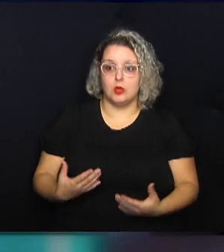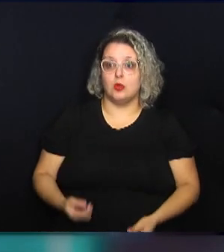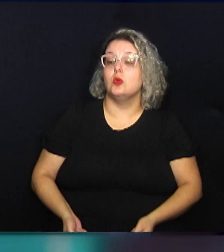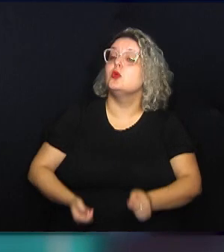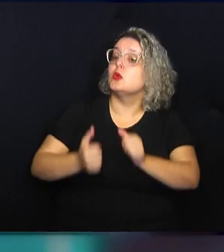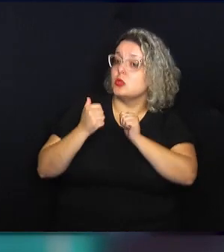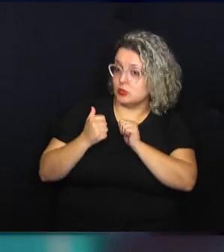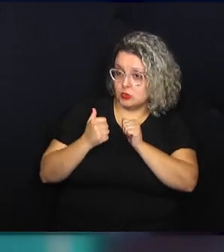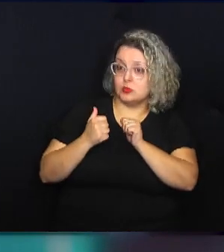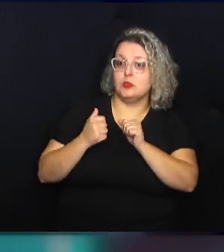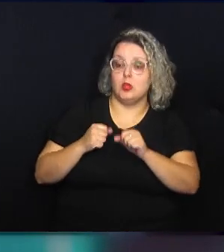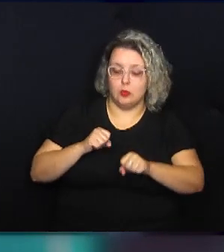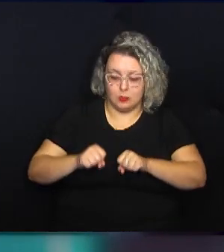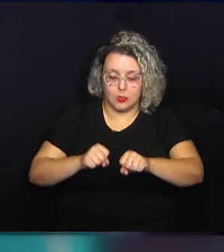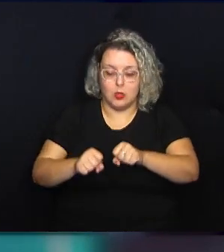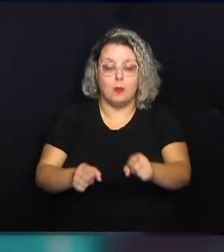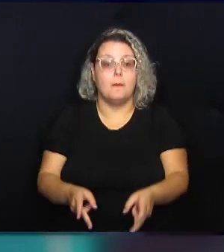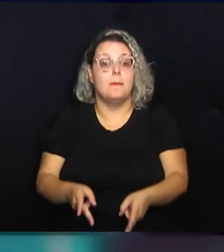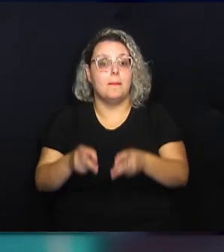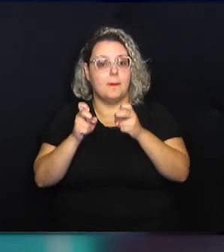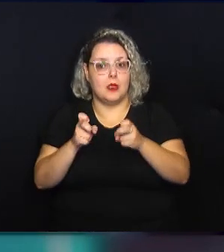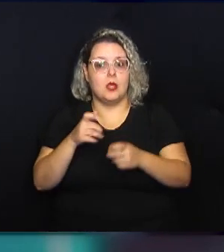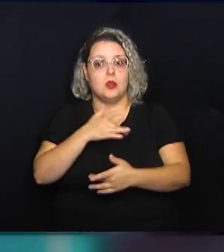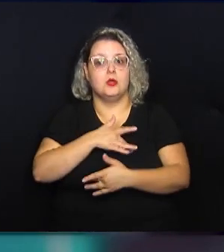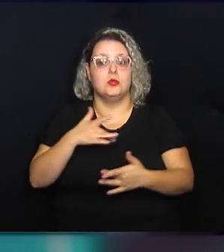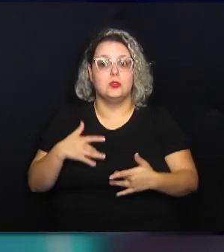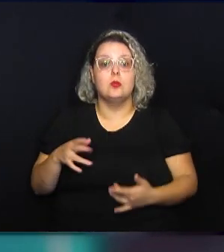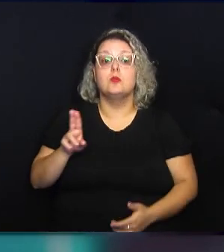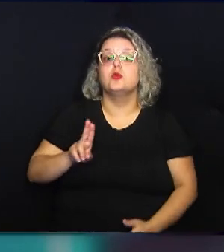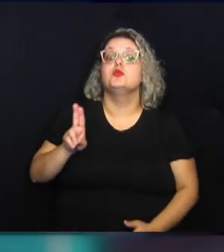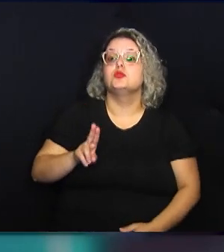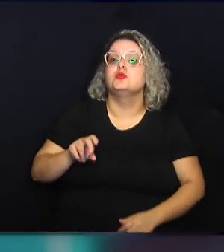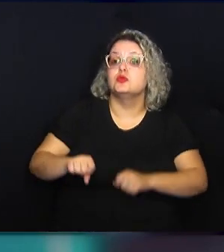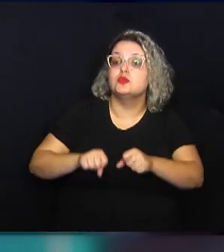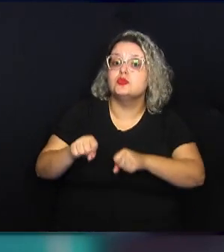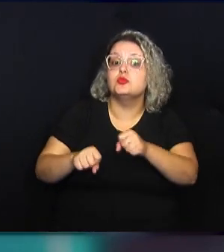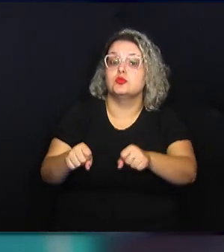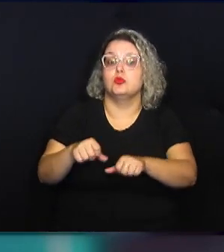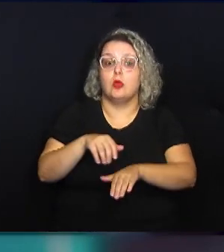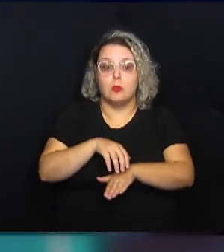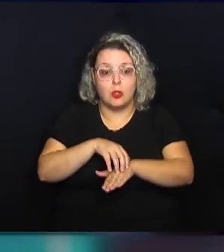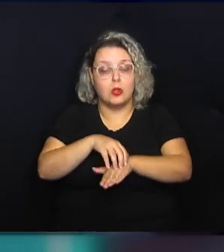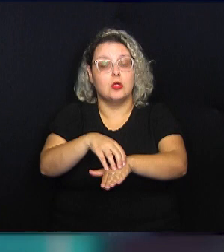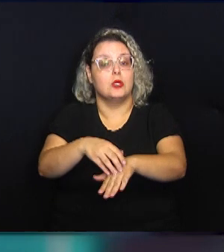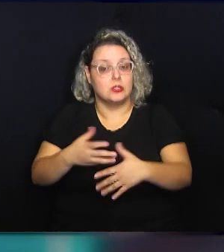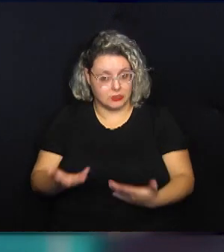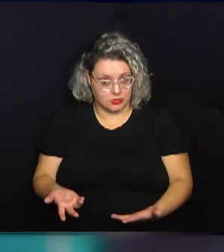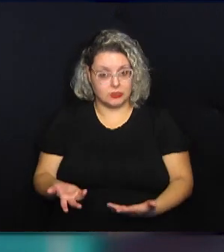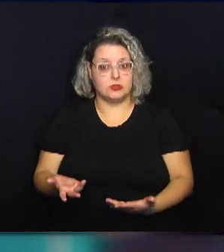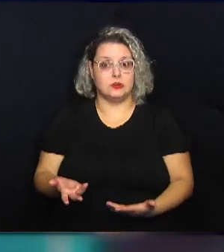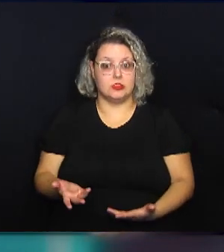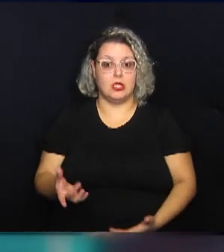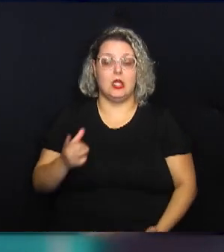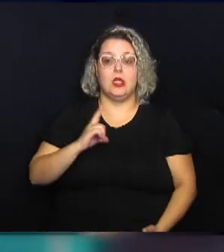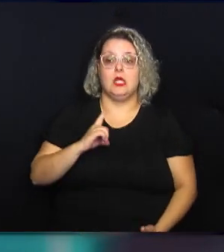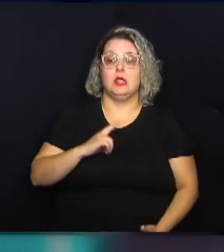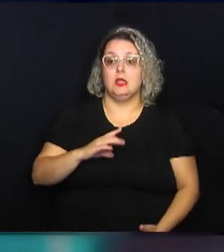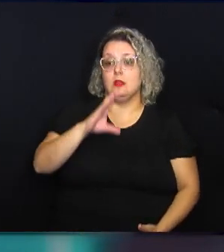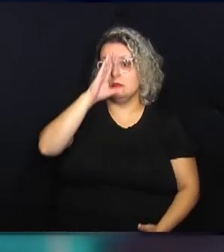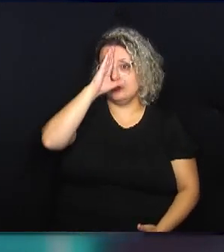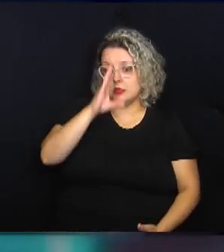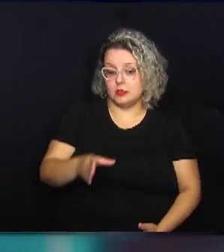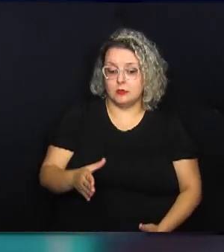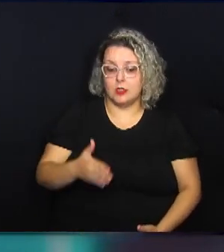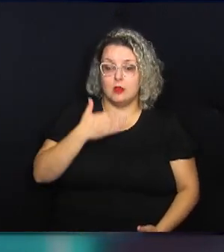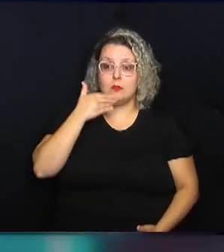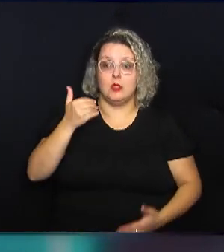Em relação aos benefícios que os ciclistas locais percebem em relação à saúde por utilizarem a bicicleta como transporte, a gente tem